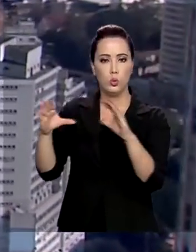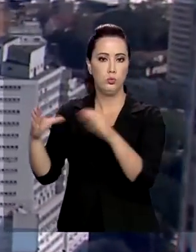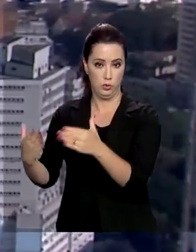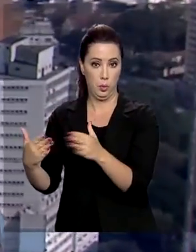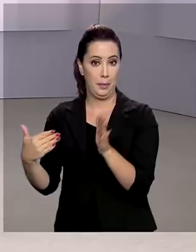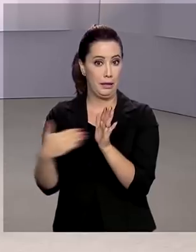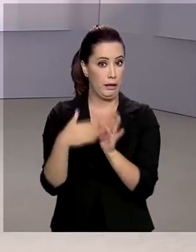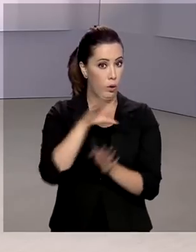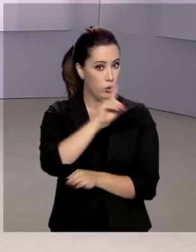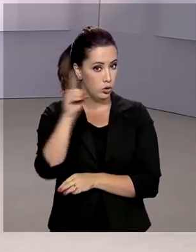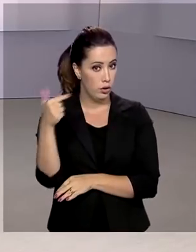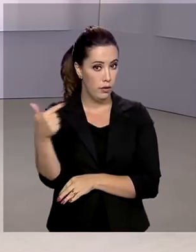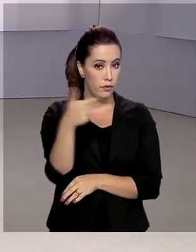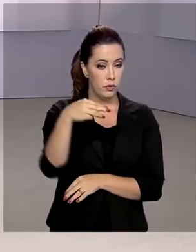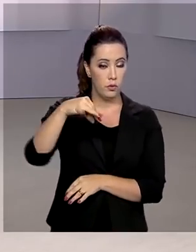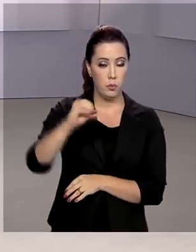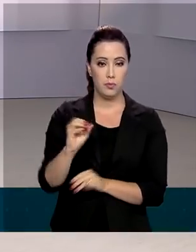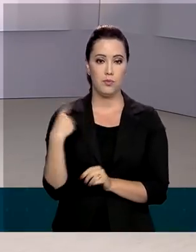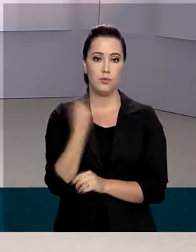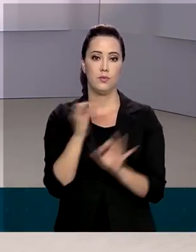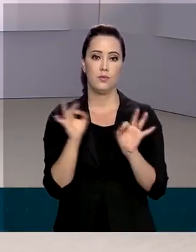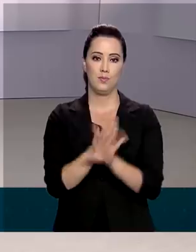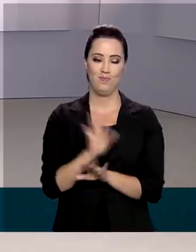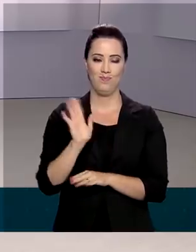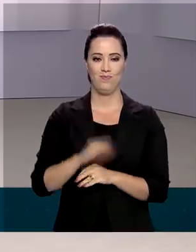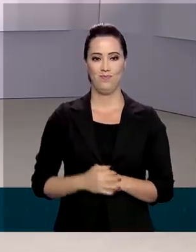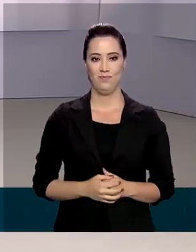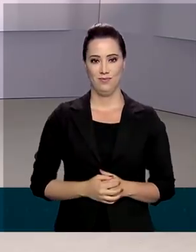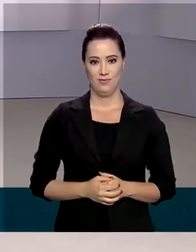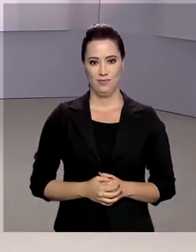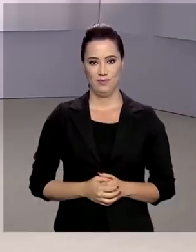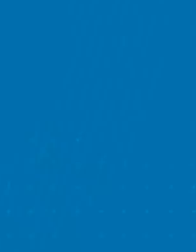de maio. A gente fica por aqui. Até a próxima edição.